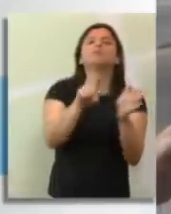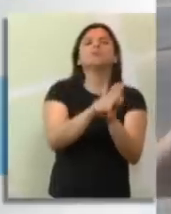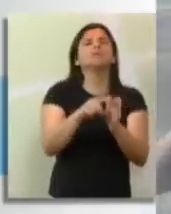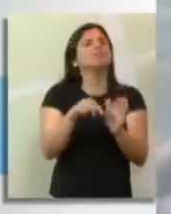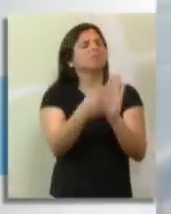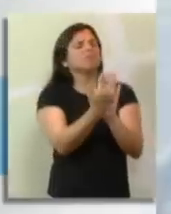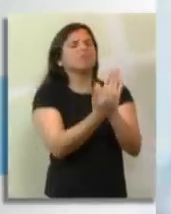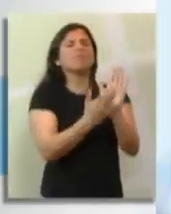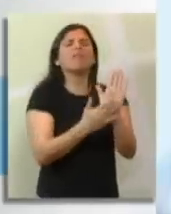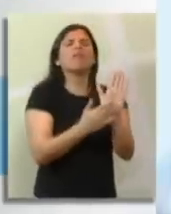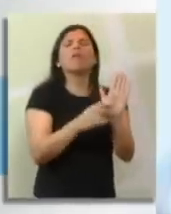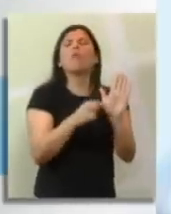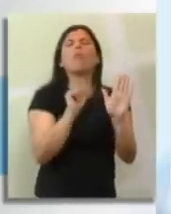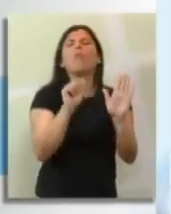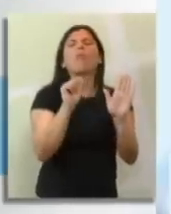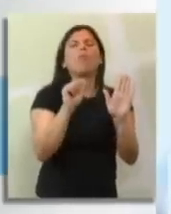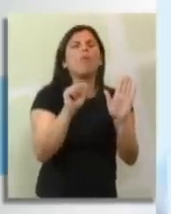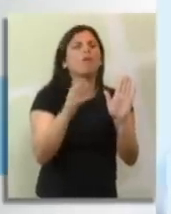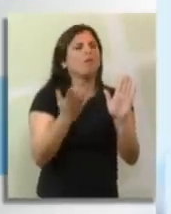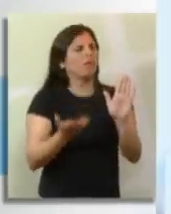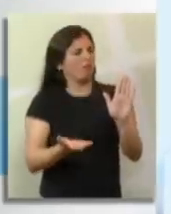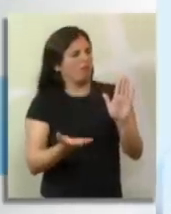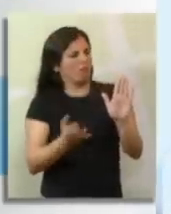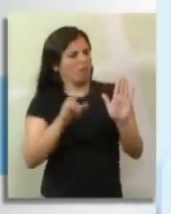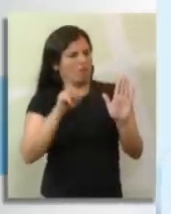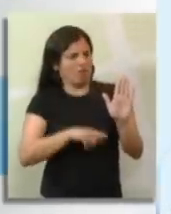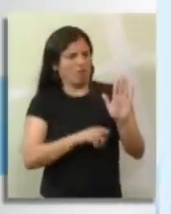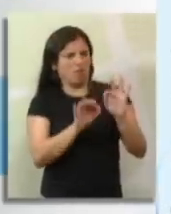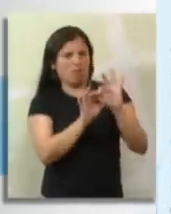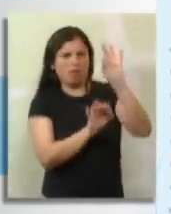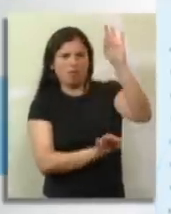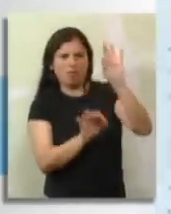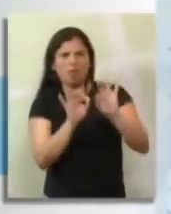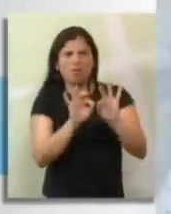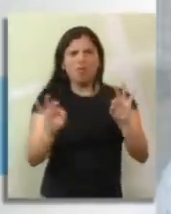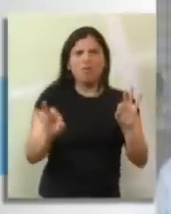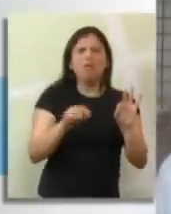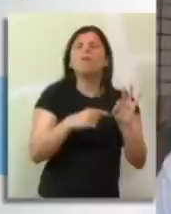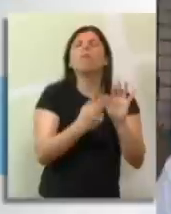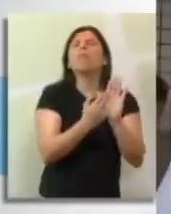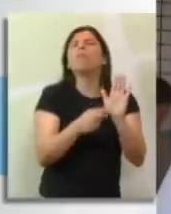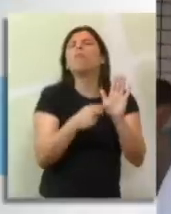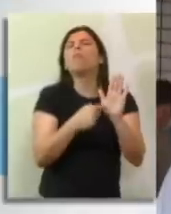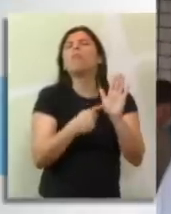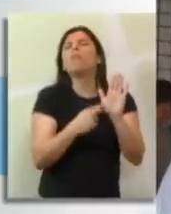gráfico é esse aqui? Linhas são retas. Então ele é um gráfico de?